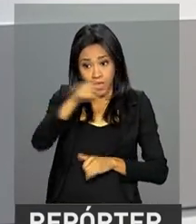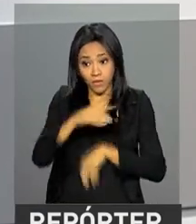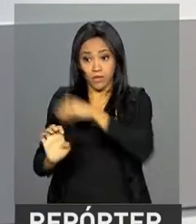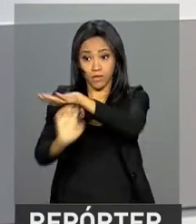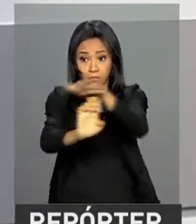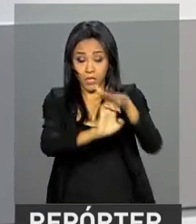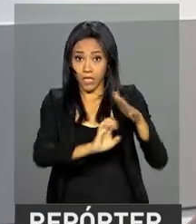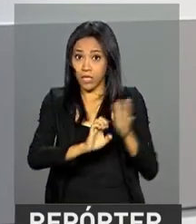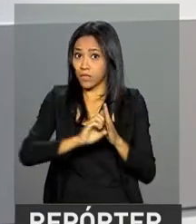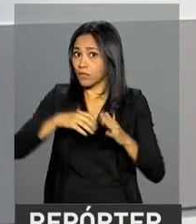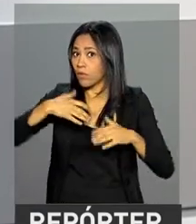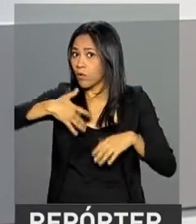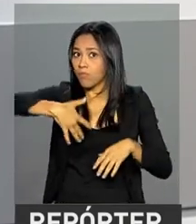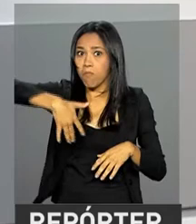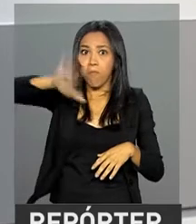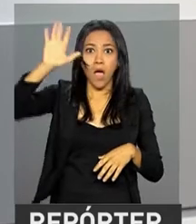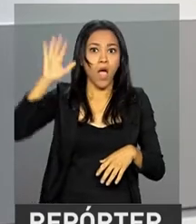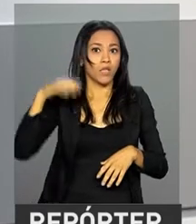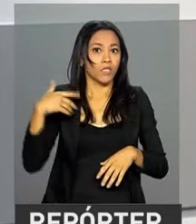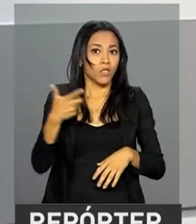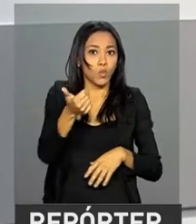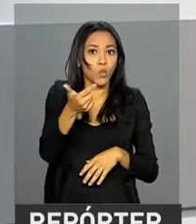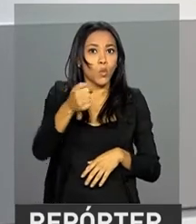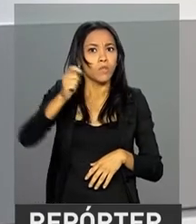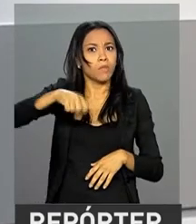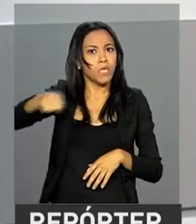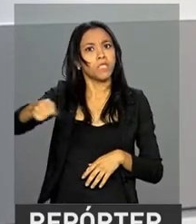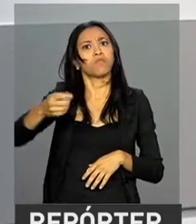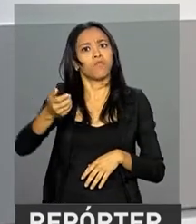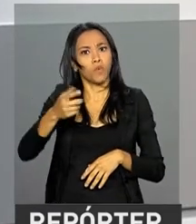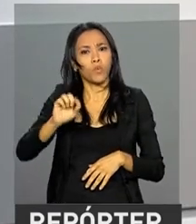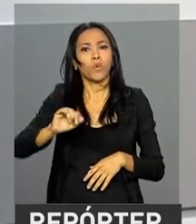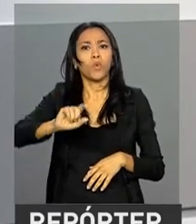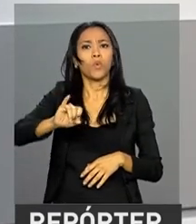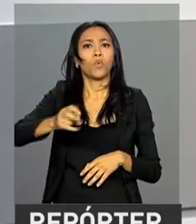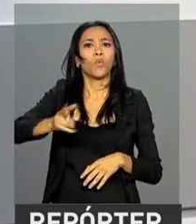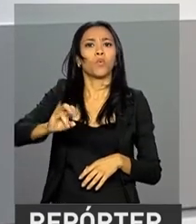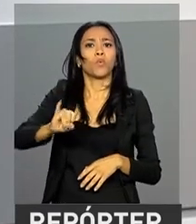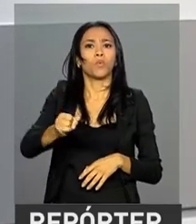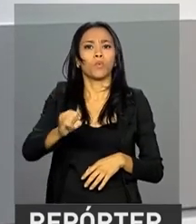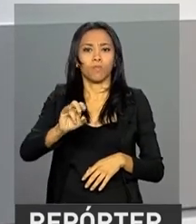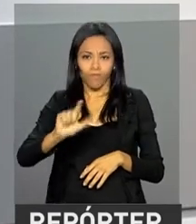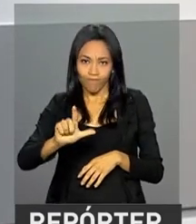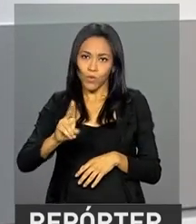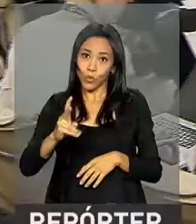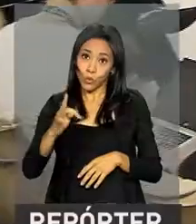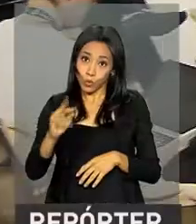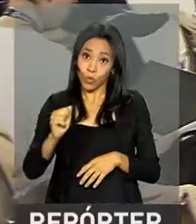mercado mais alto nos últimos 12 meses, com lucro acima de 17 bilhões de reais.